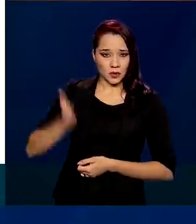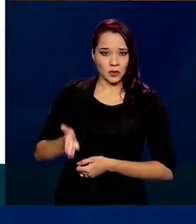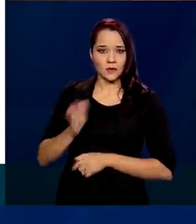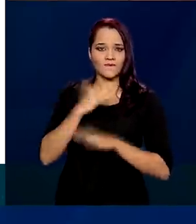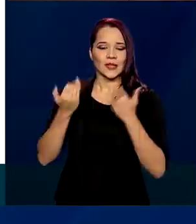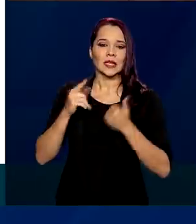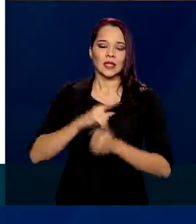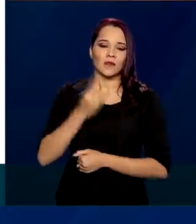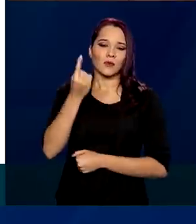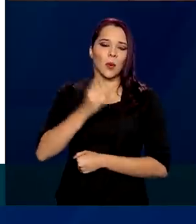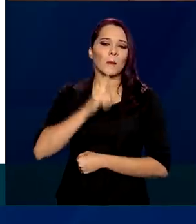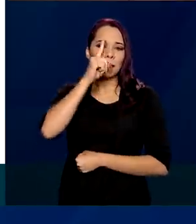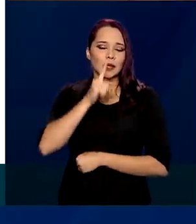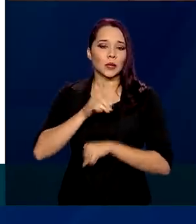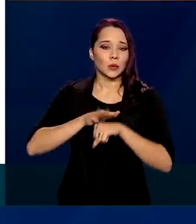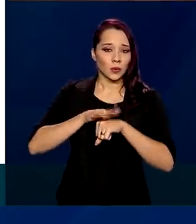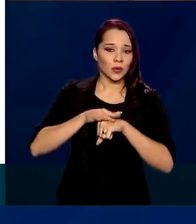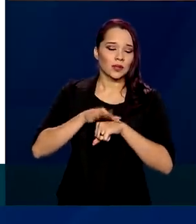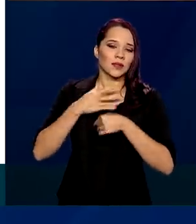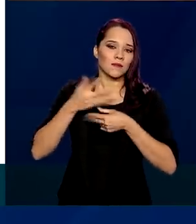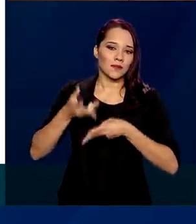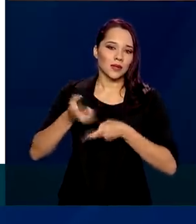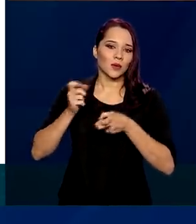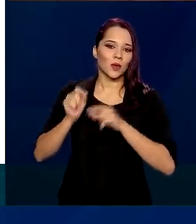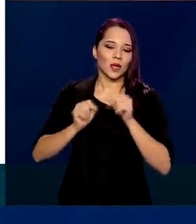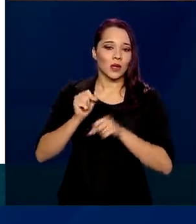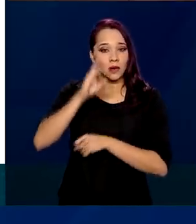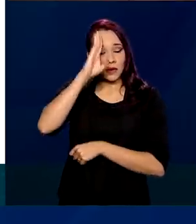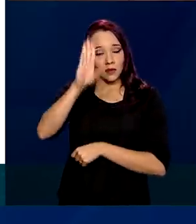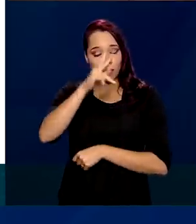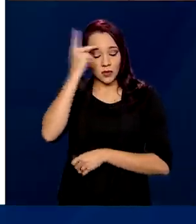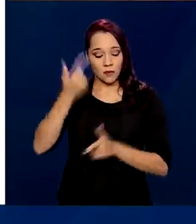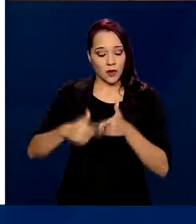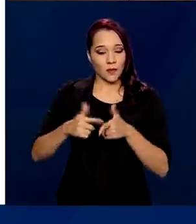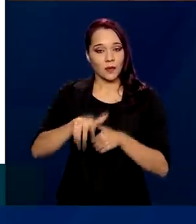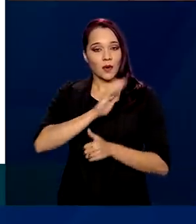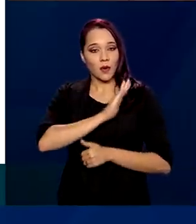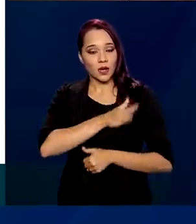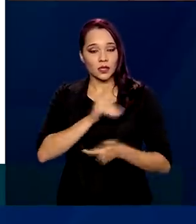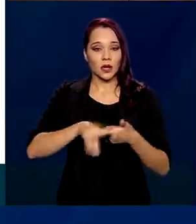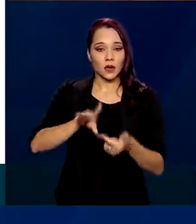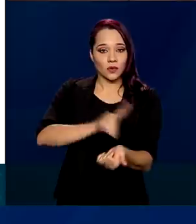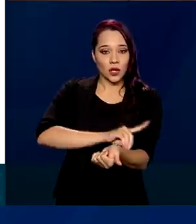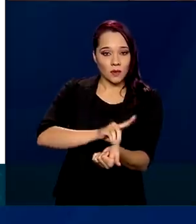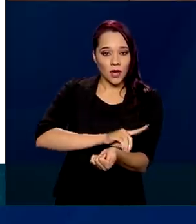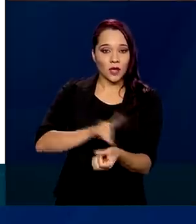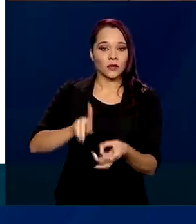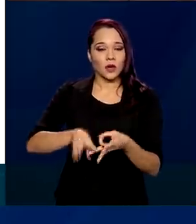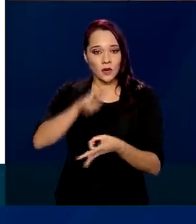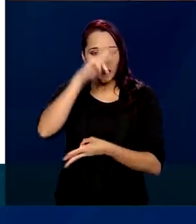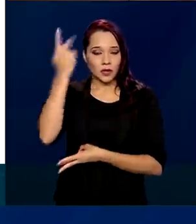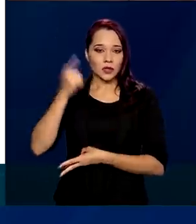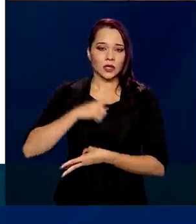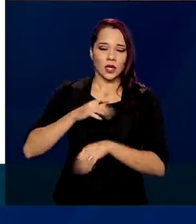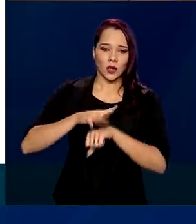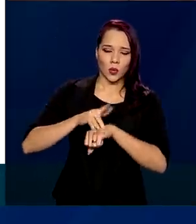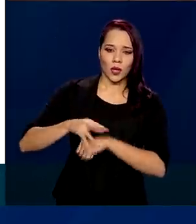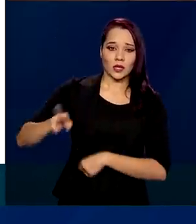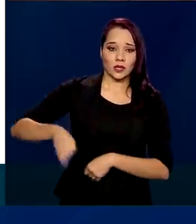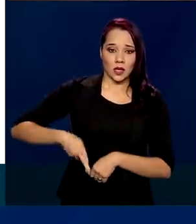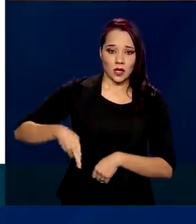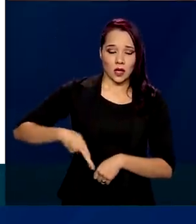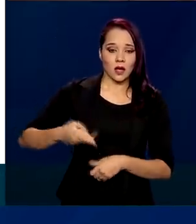fatores de risco, e aí a gente tem a observação, principalmente os cardiopatas, diabéticos, pessoas portadoras de doenças